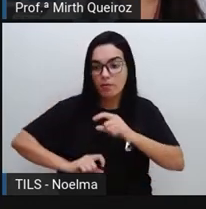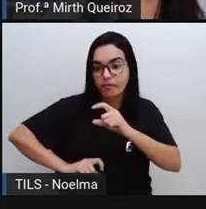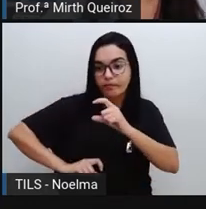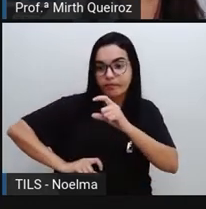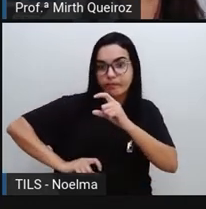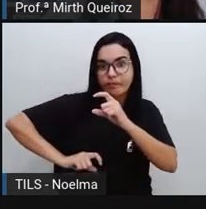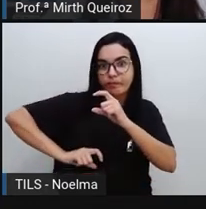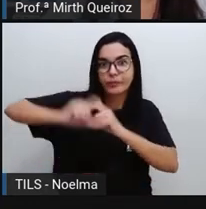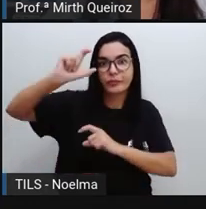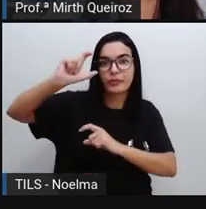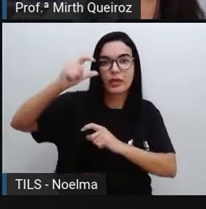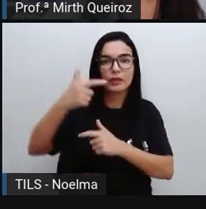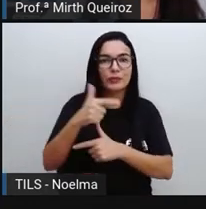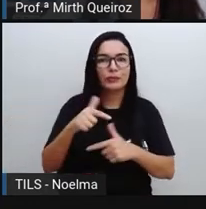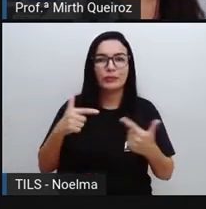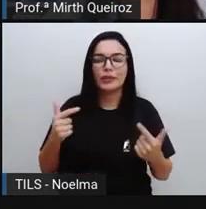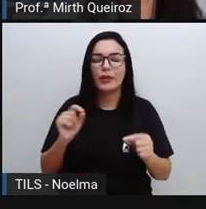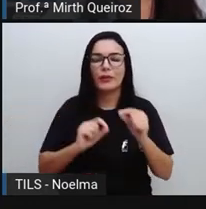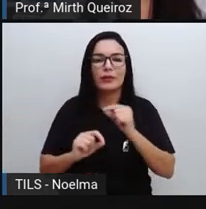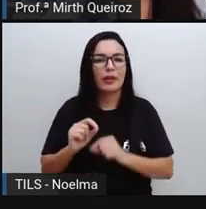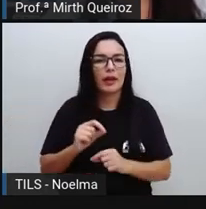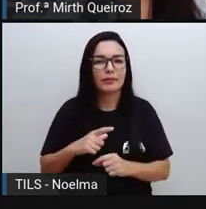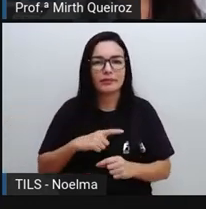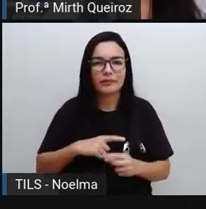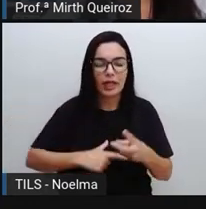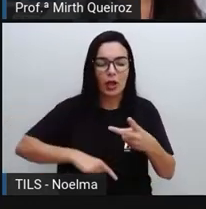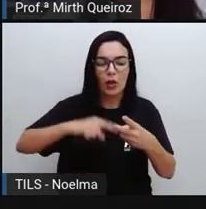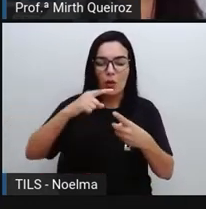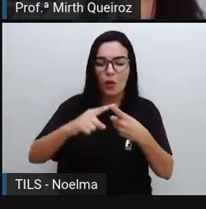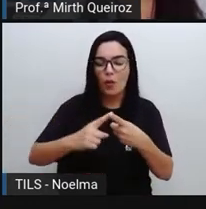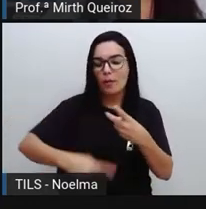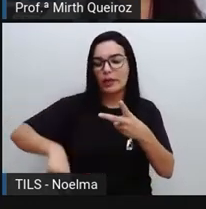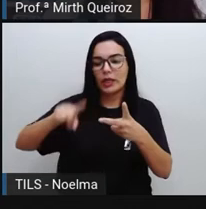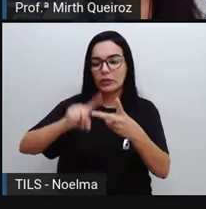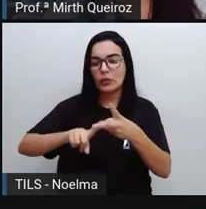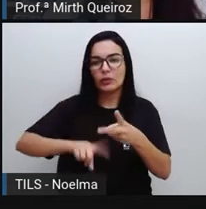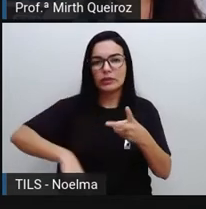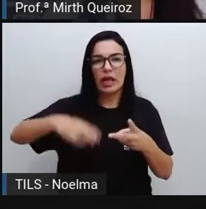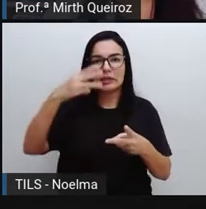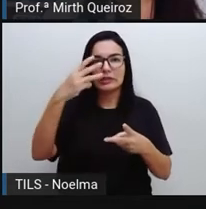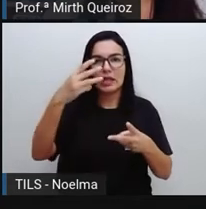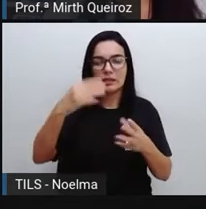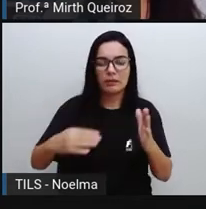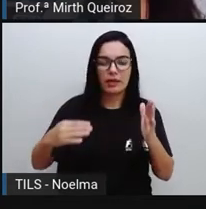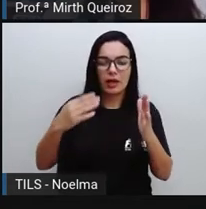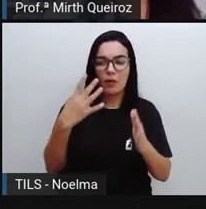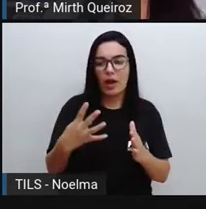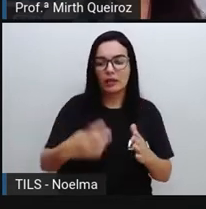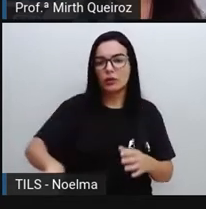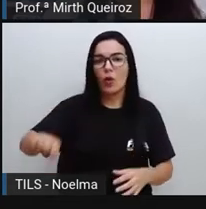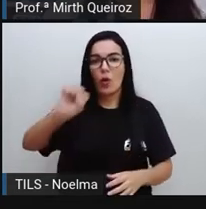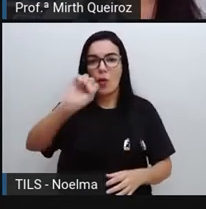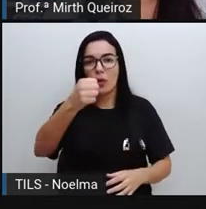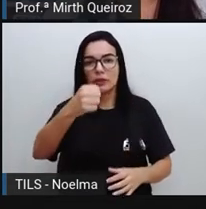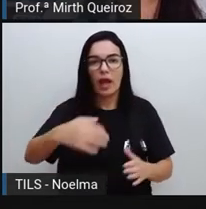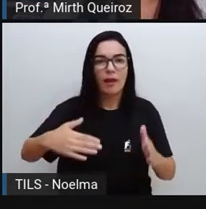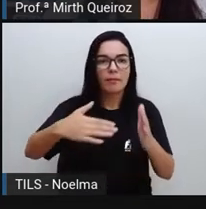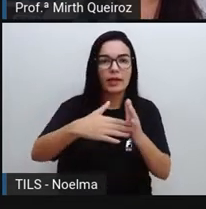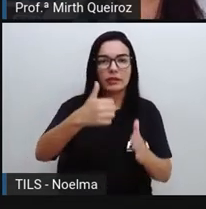jeito. É um para dois, dois para quatro, quatro para oito, oito para dezesseis.